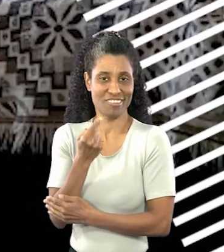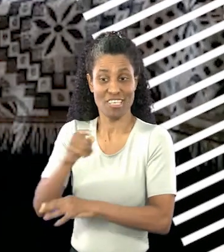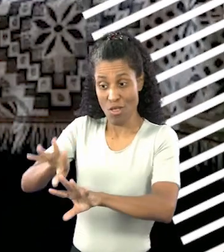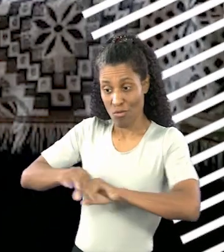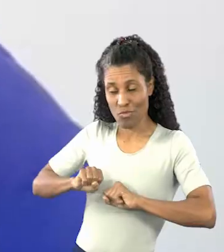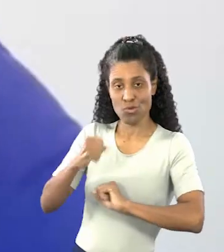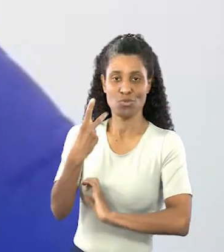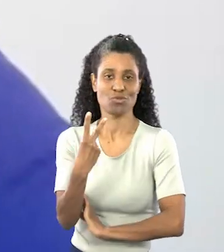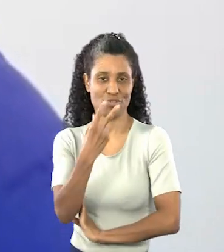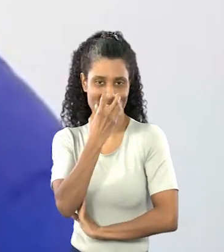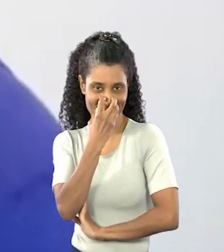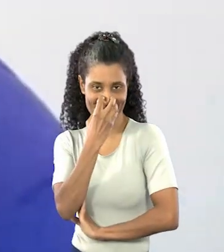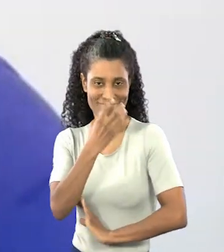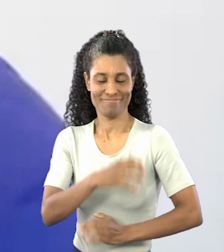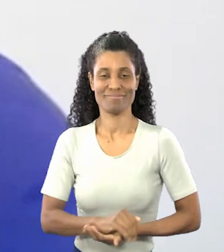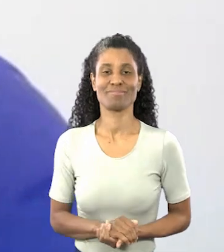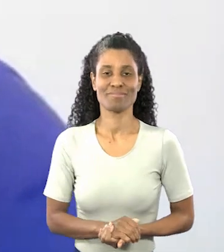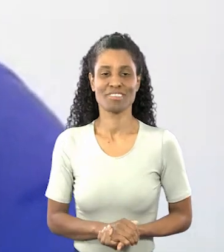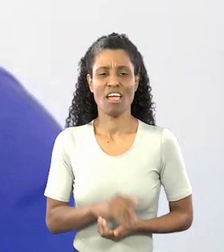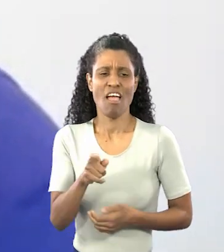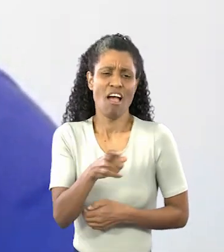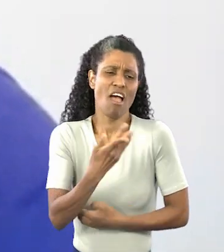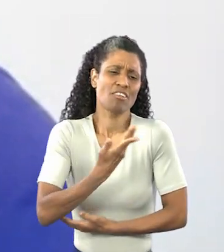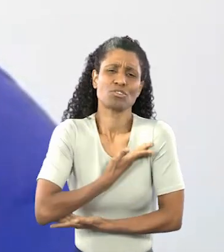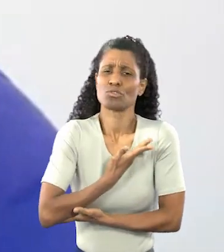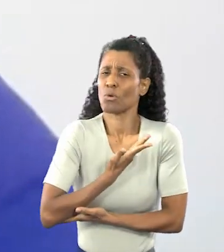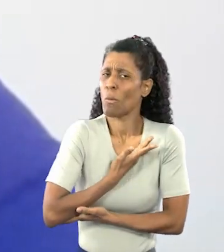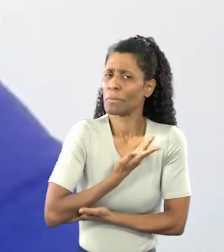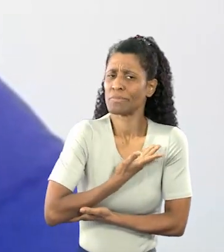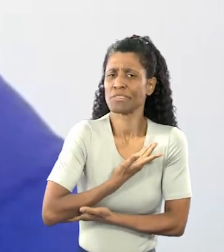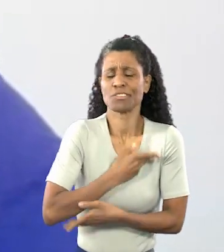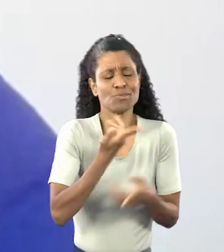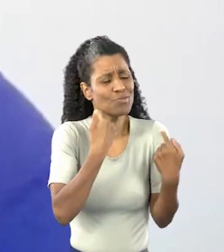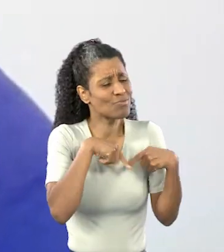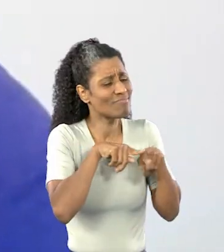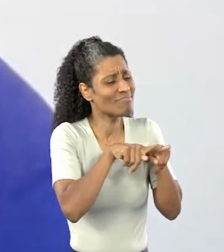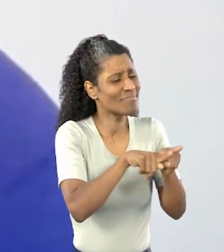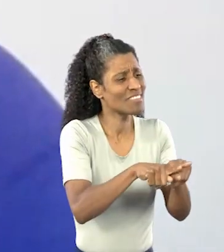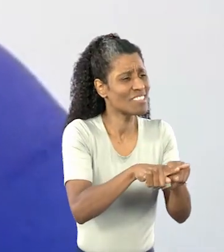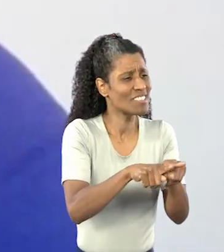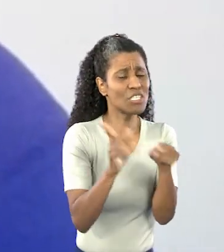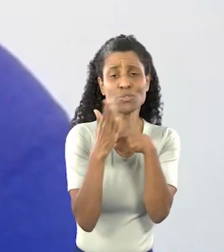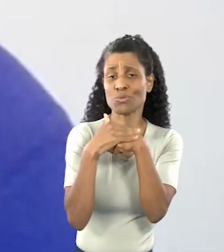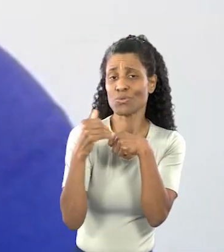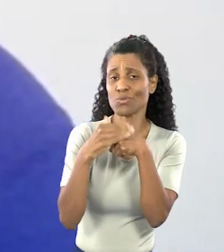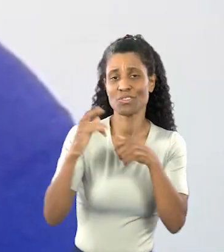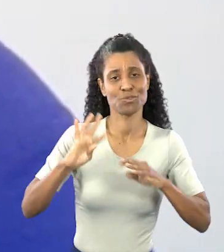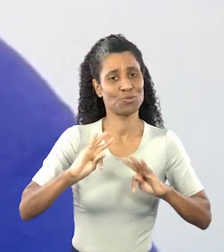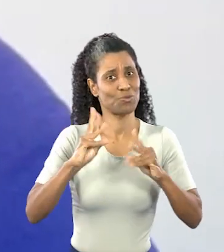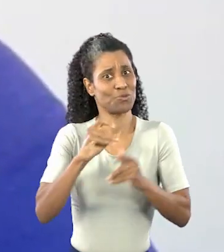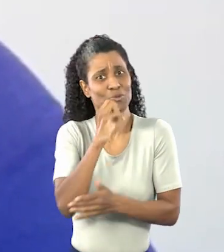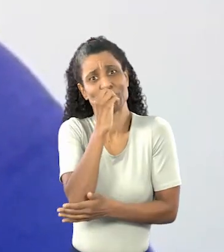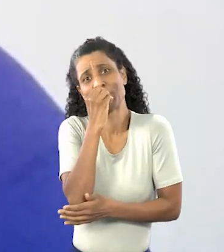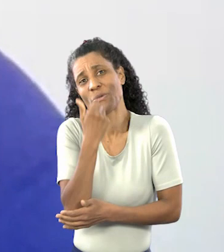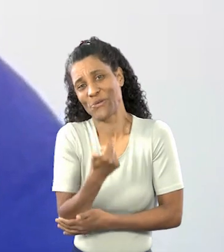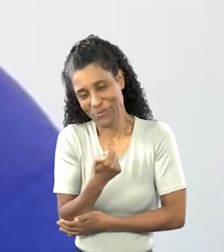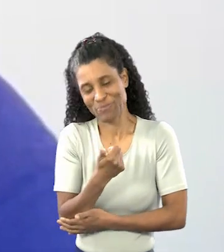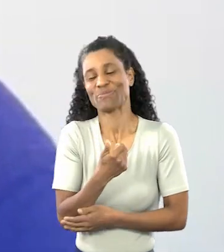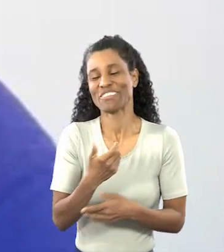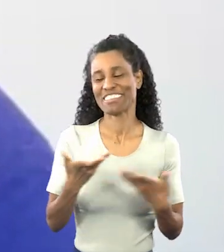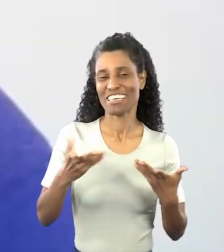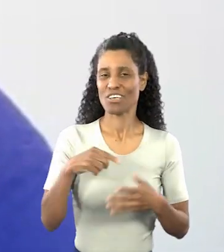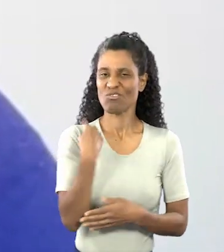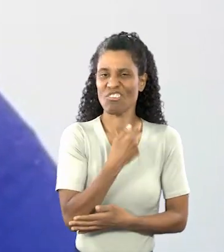cães. Eles são covenheiros demais. Eles são amáveis. Eles são tudo de bom, na verdade.